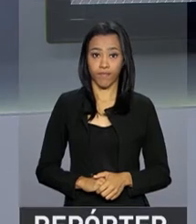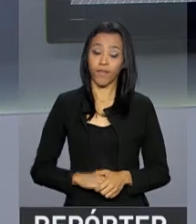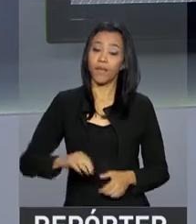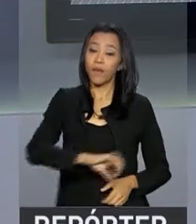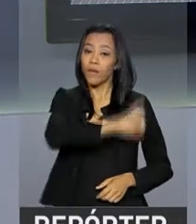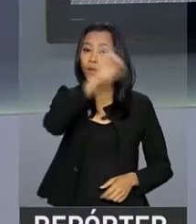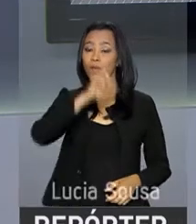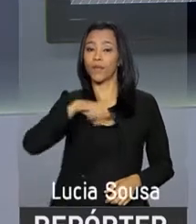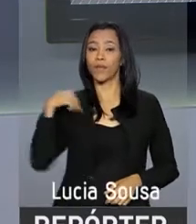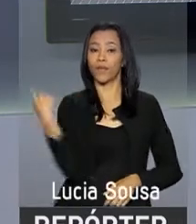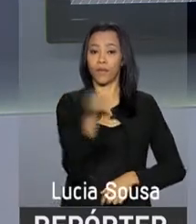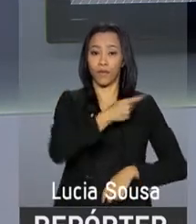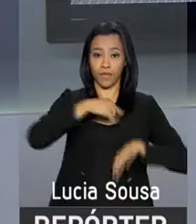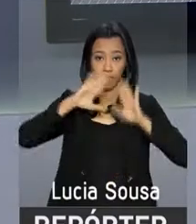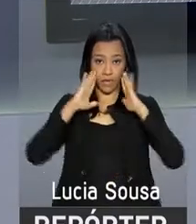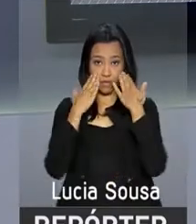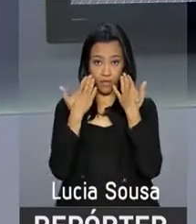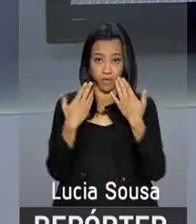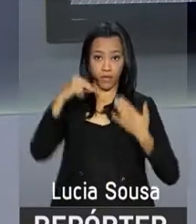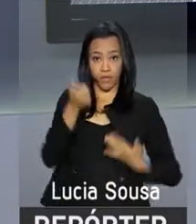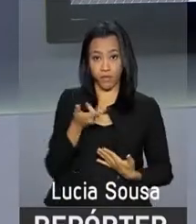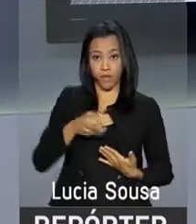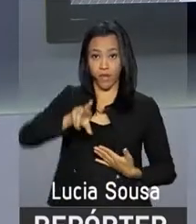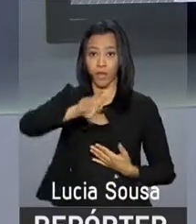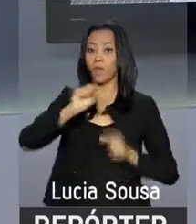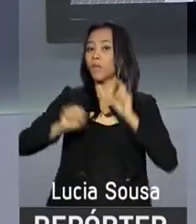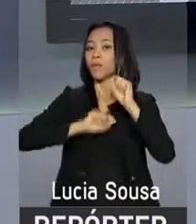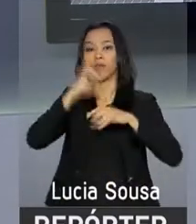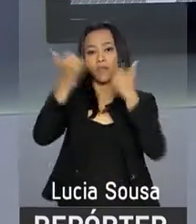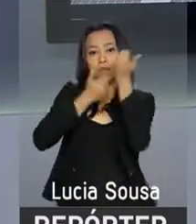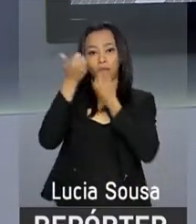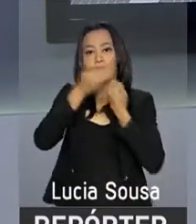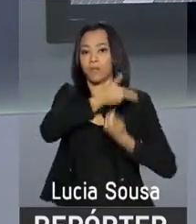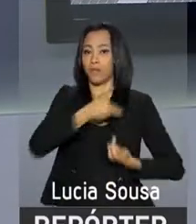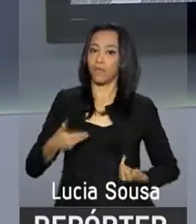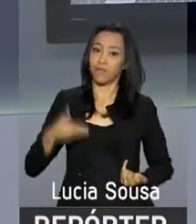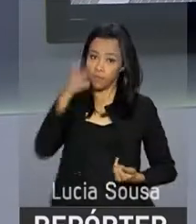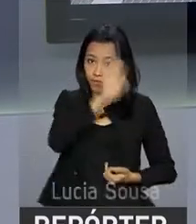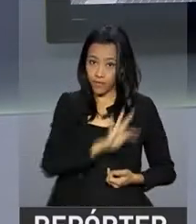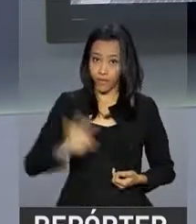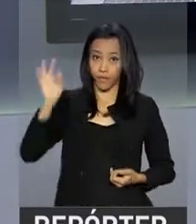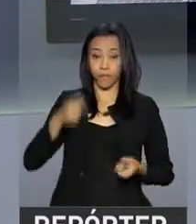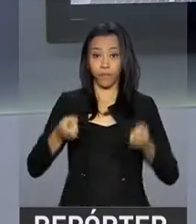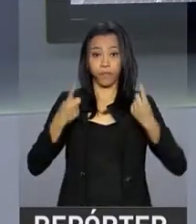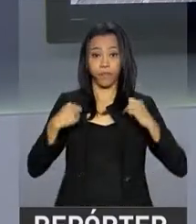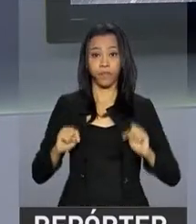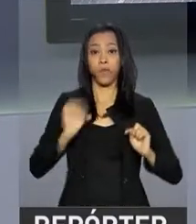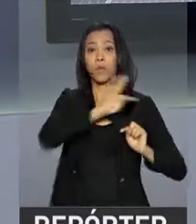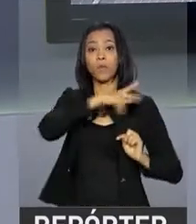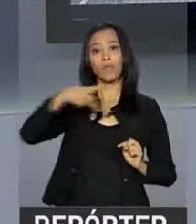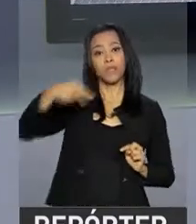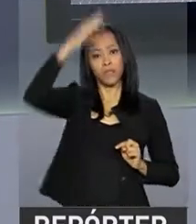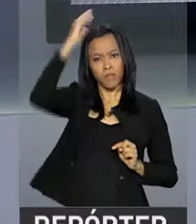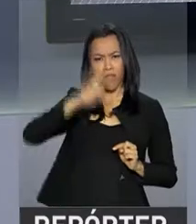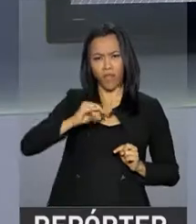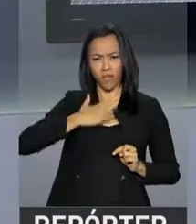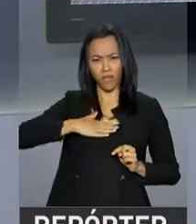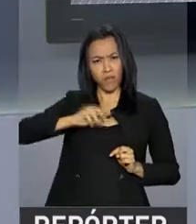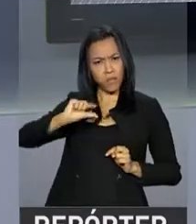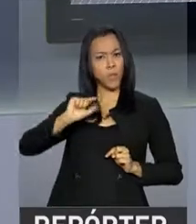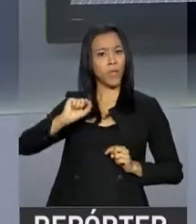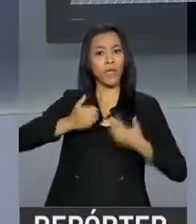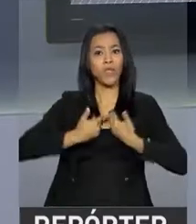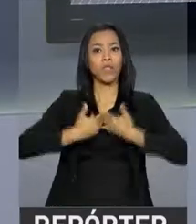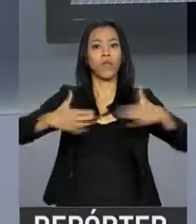Olá, voltamos agora com o repórter NBR e as notícias do governo federal. O presidente Michel Temer vai inaugurar daqui a pouco